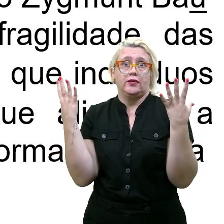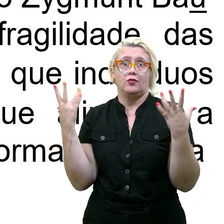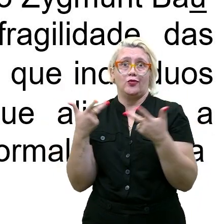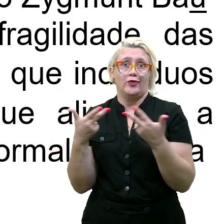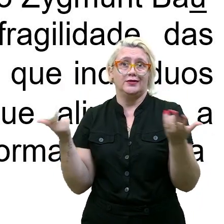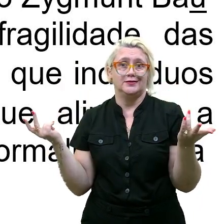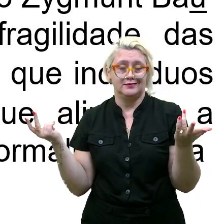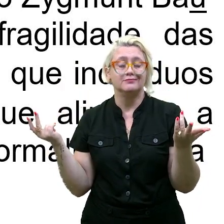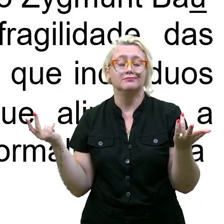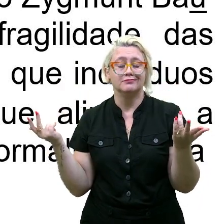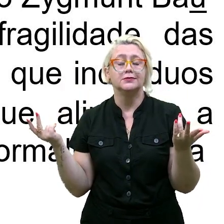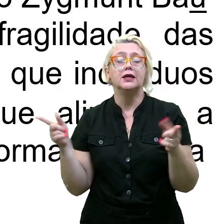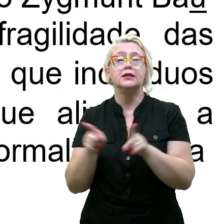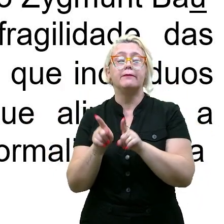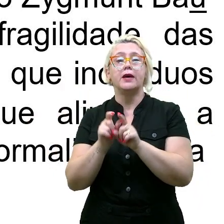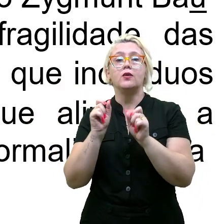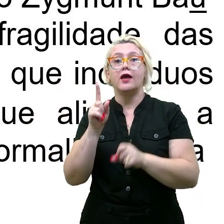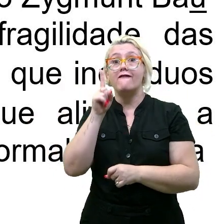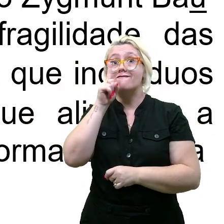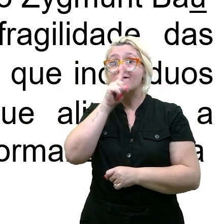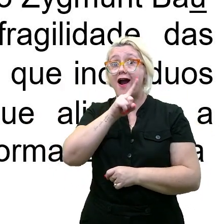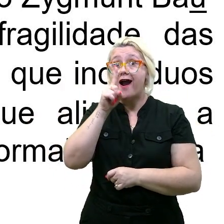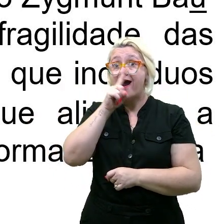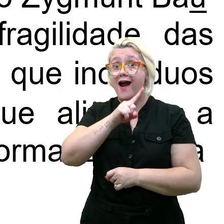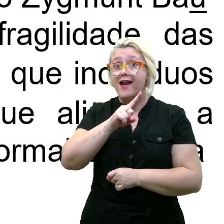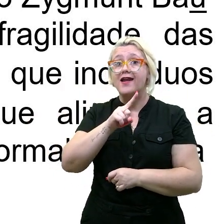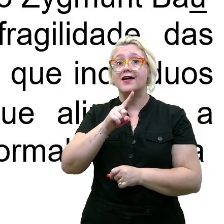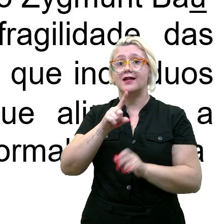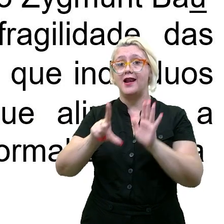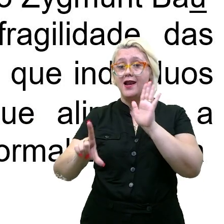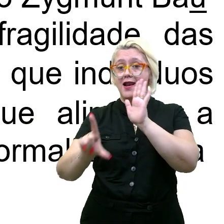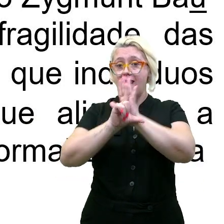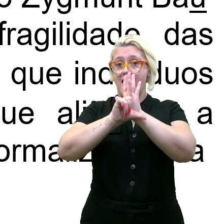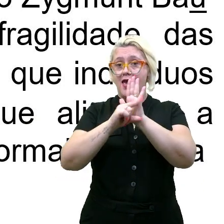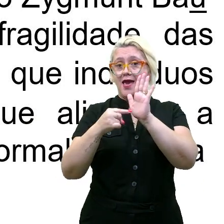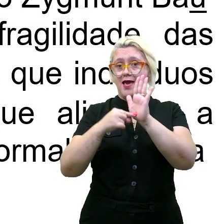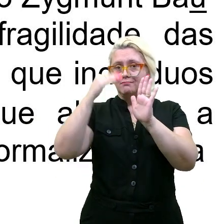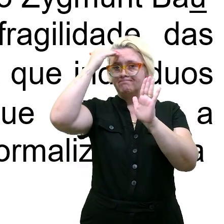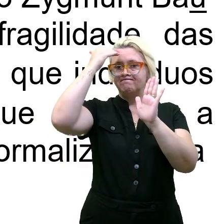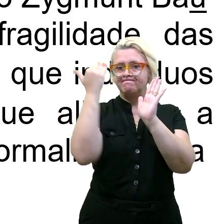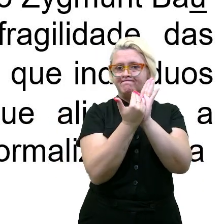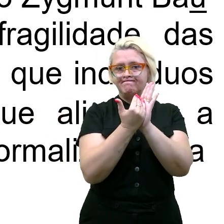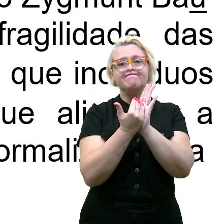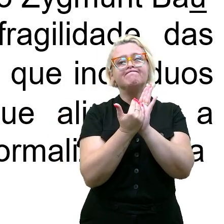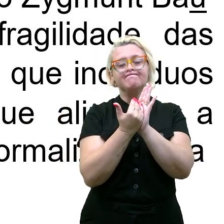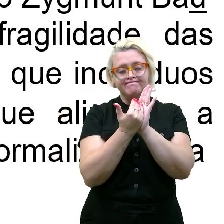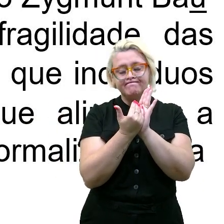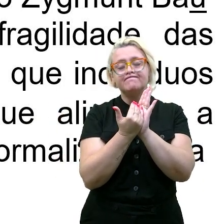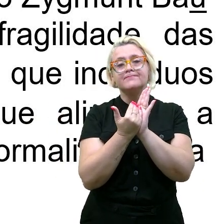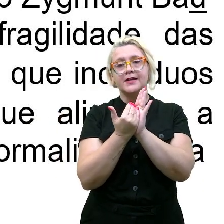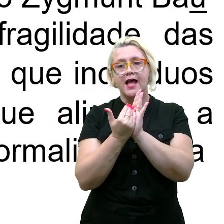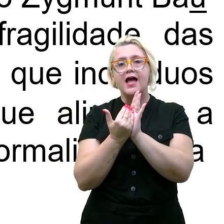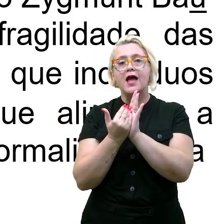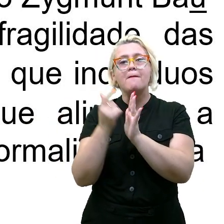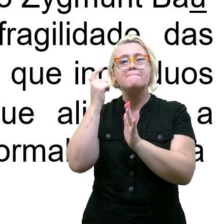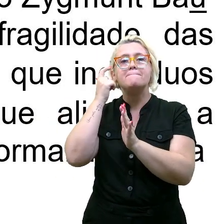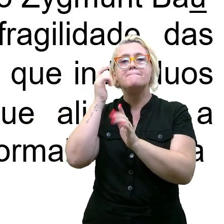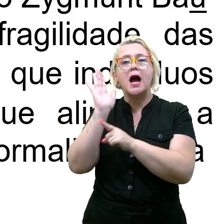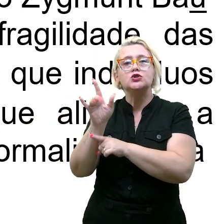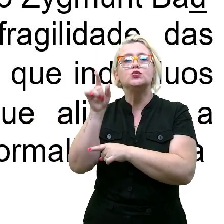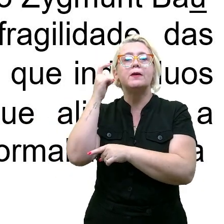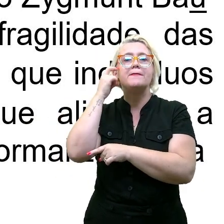Além de falhas na aplicação das leis, contribui para a sensação de que as ações